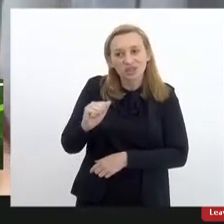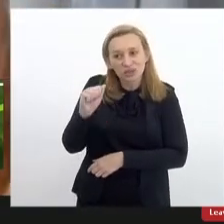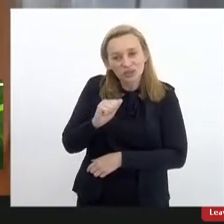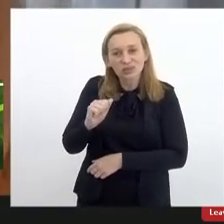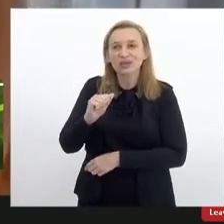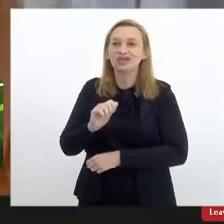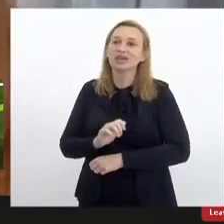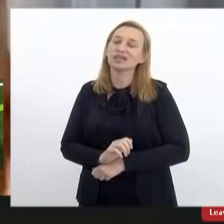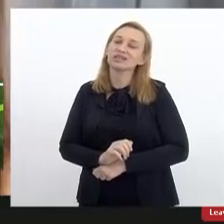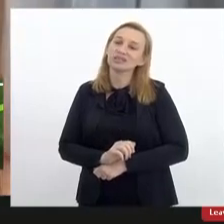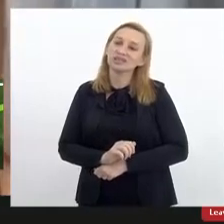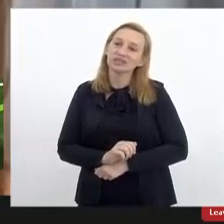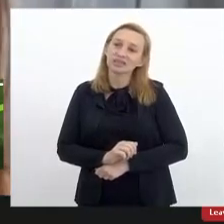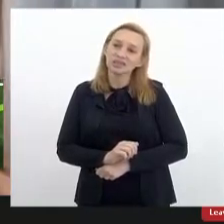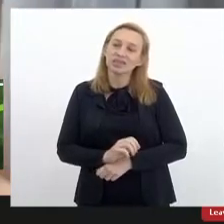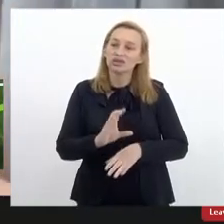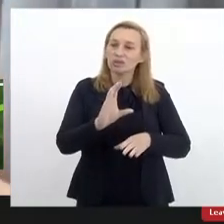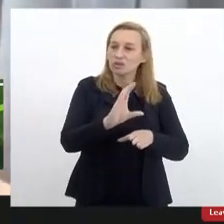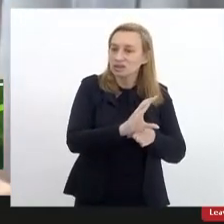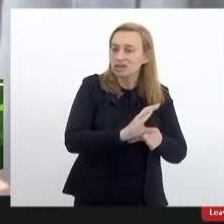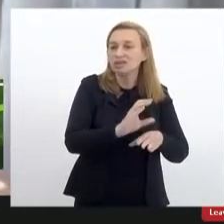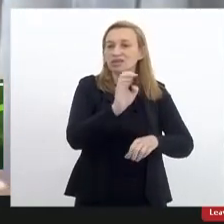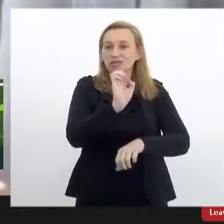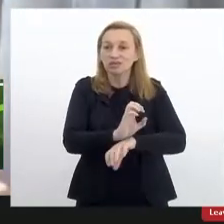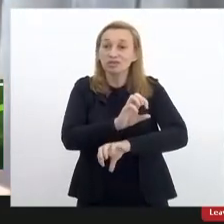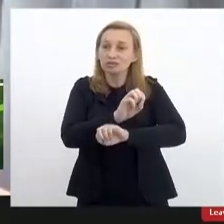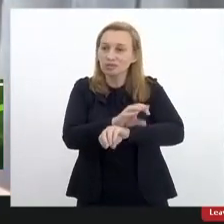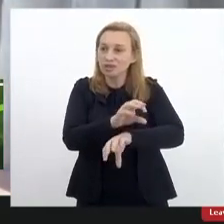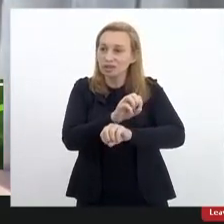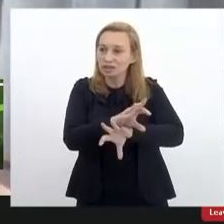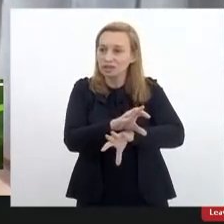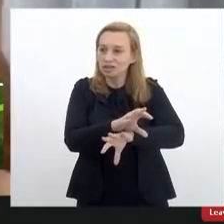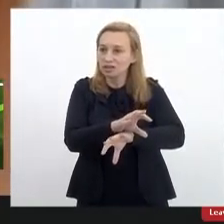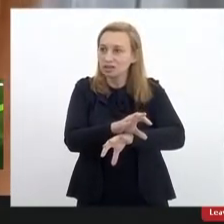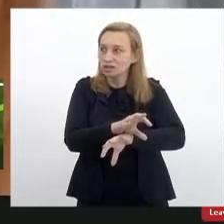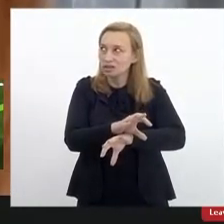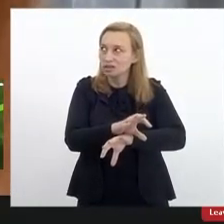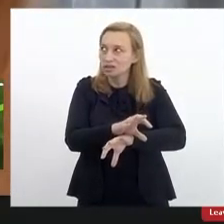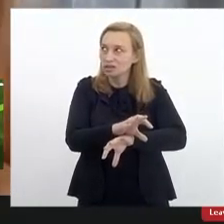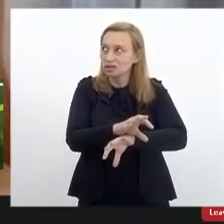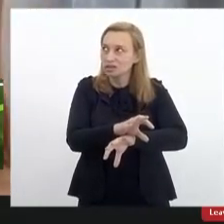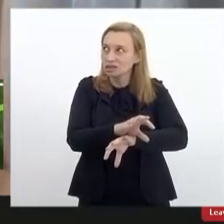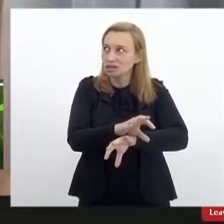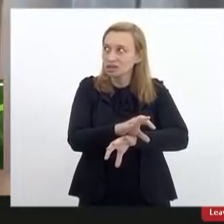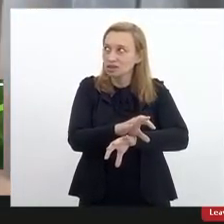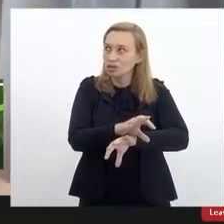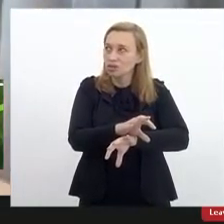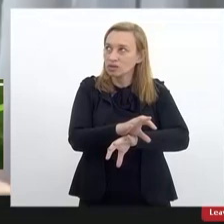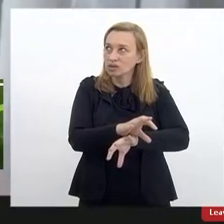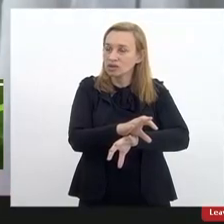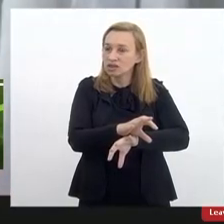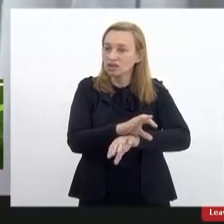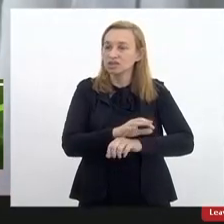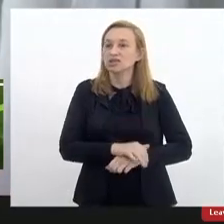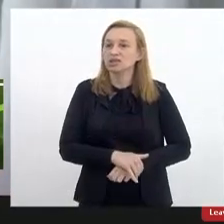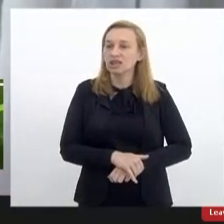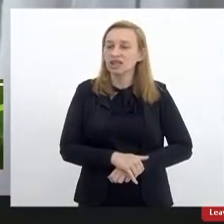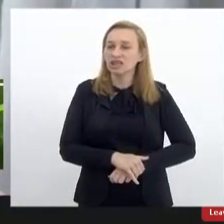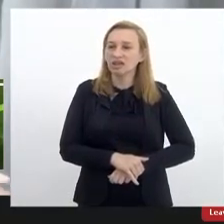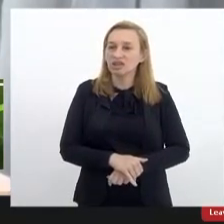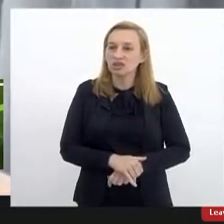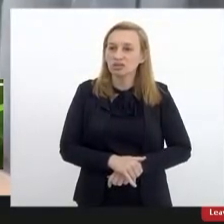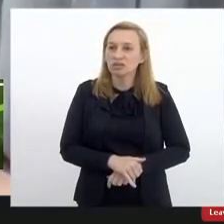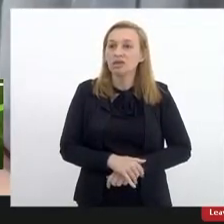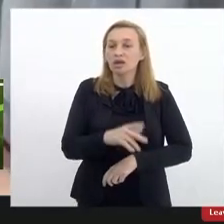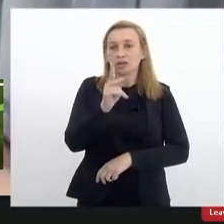do conselho estadual de educação e a seduc na pessoa da